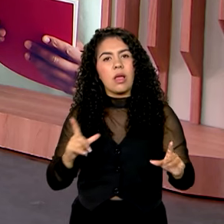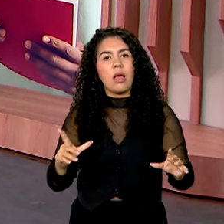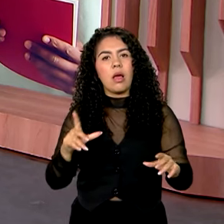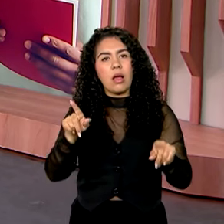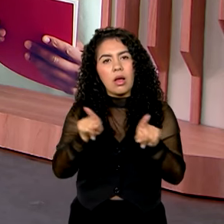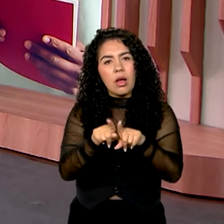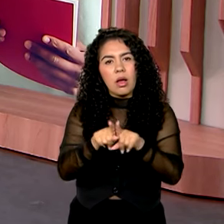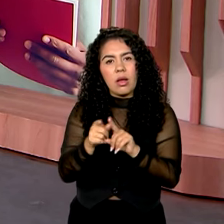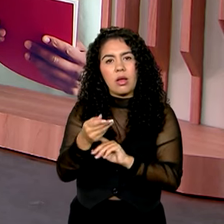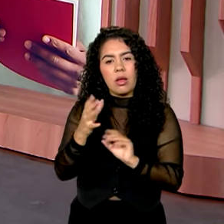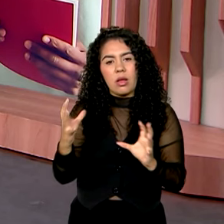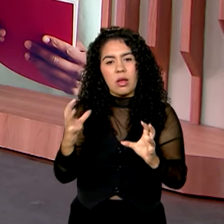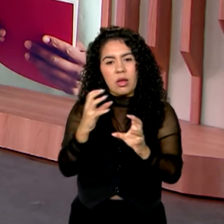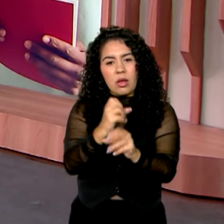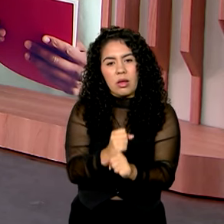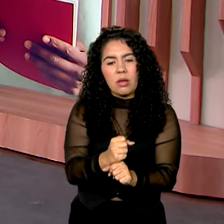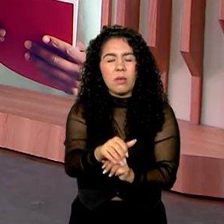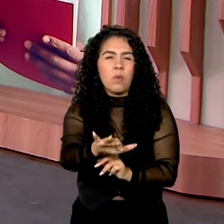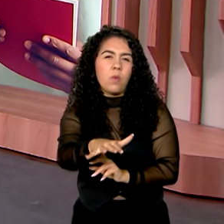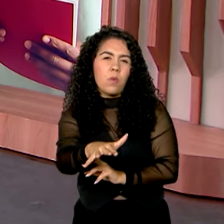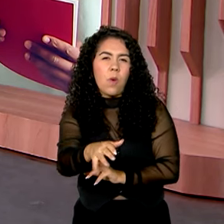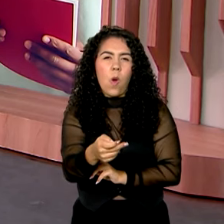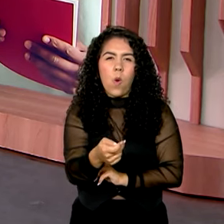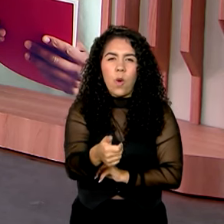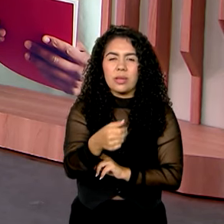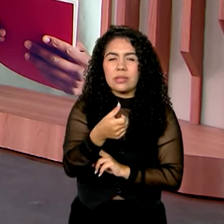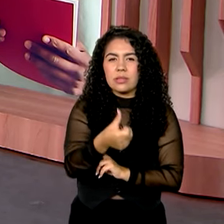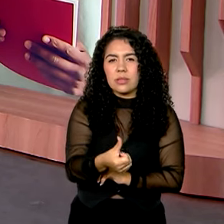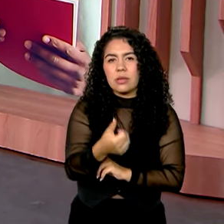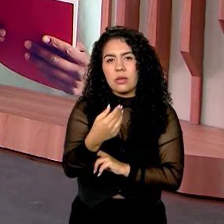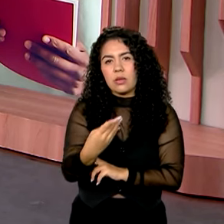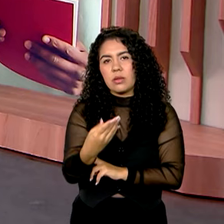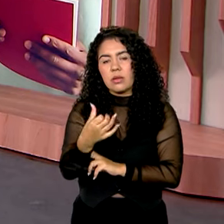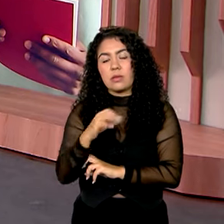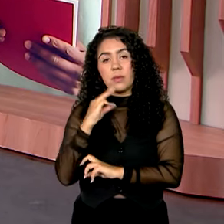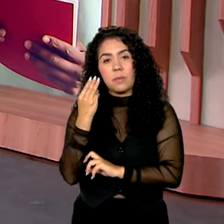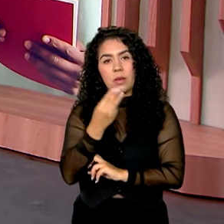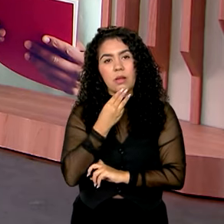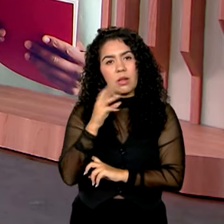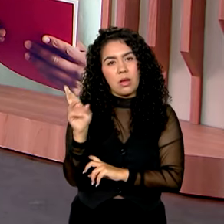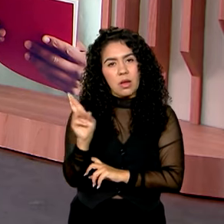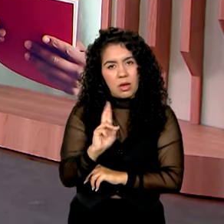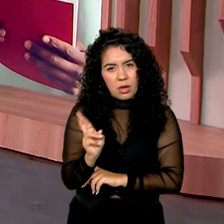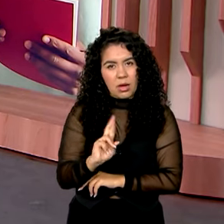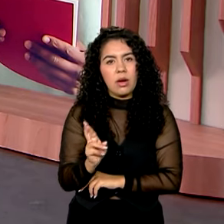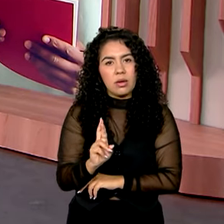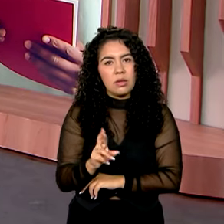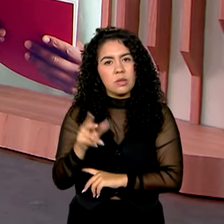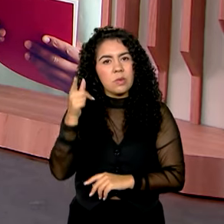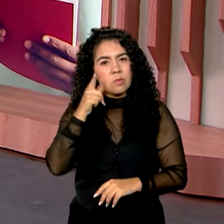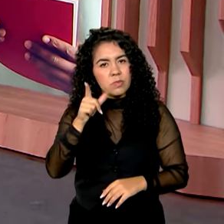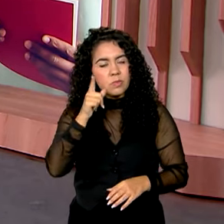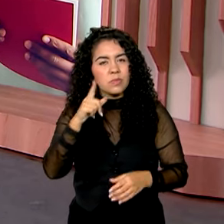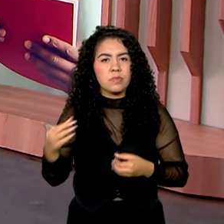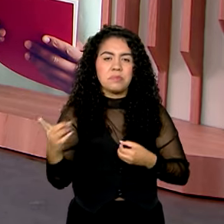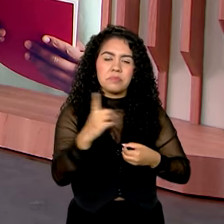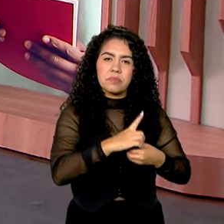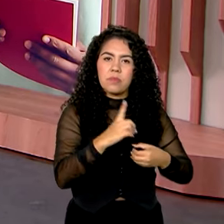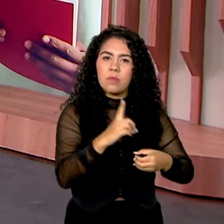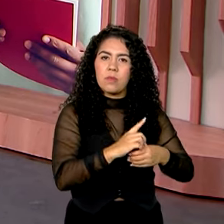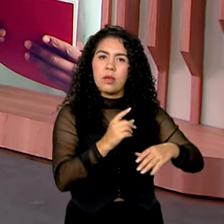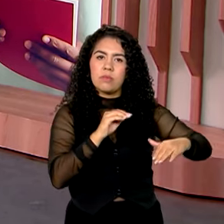de 600, quase 646 milhões retornados aos cofres públicos.